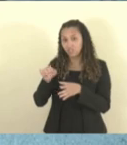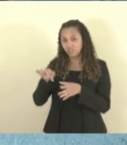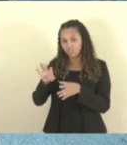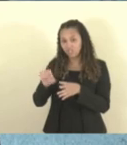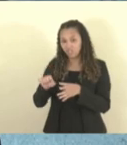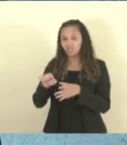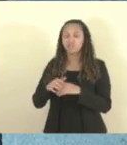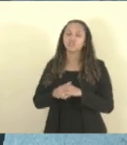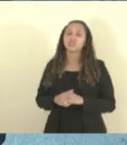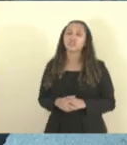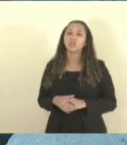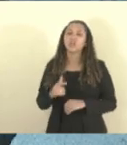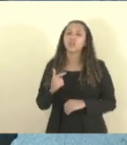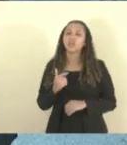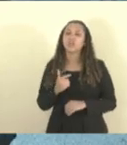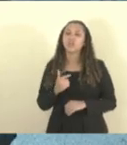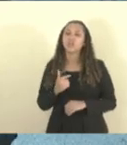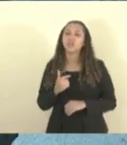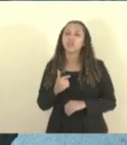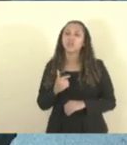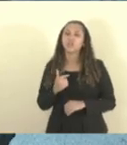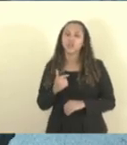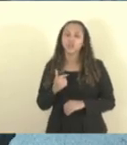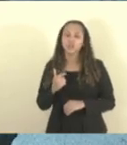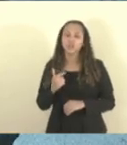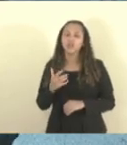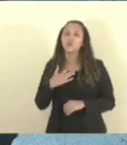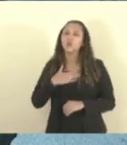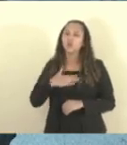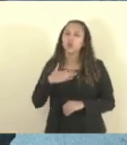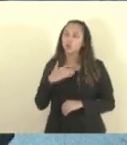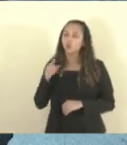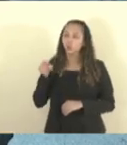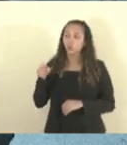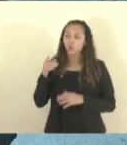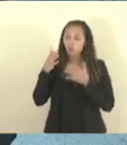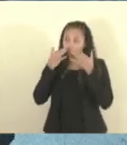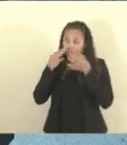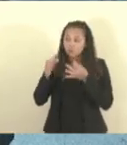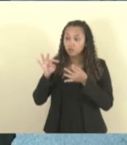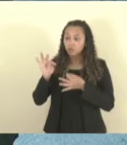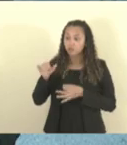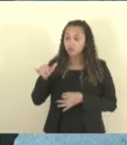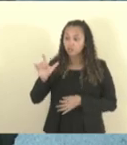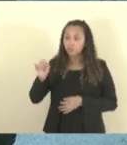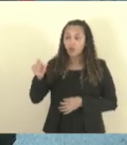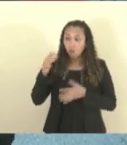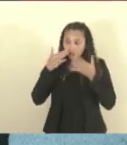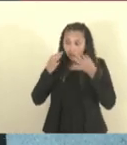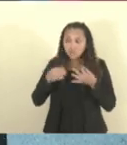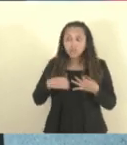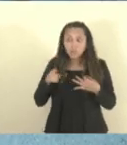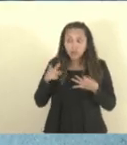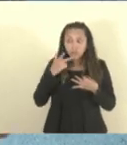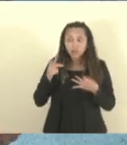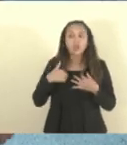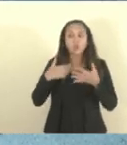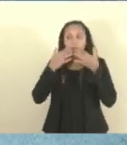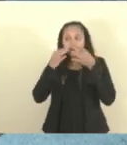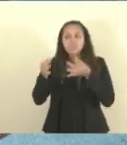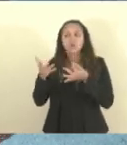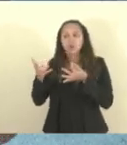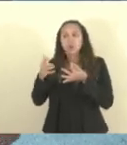estive, eu gostaria que o Tiago prestasse atenção, porque quando ele estava falando eu estava prestando atenção. Então,